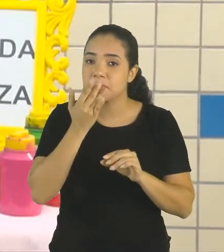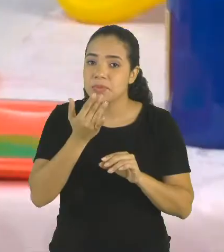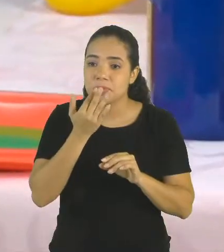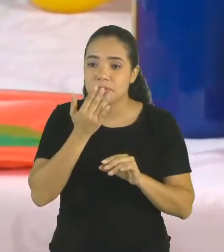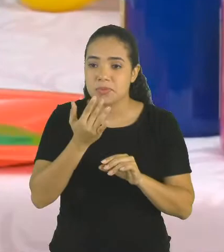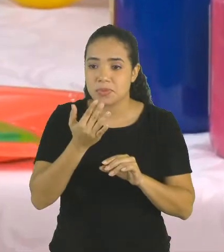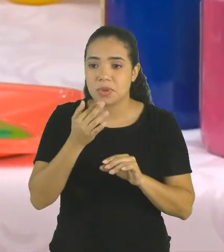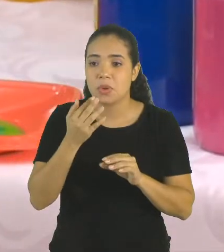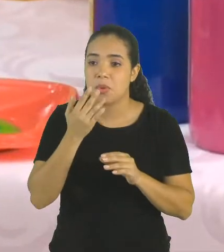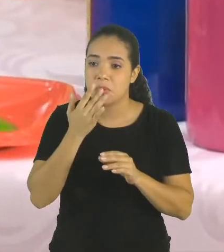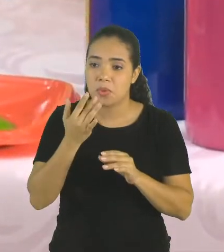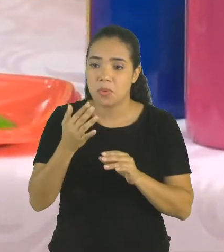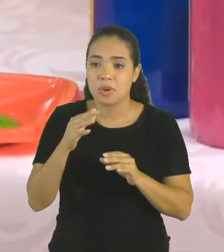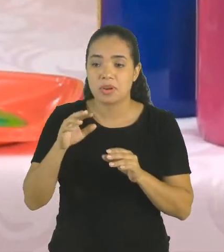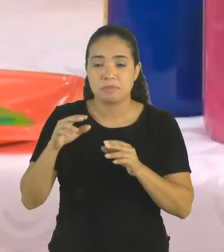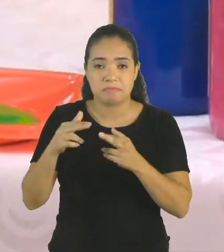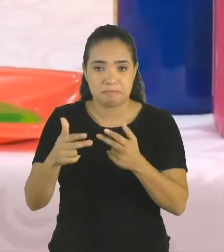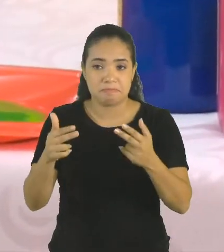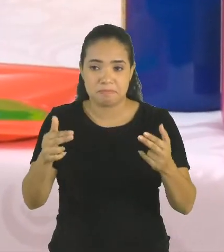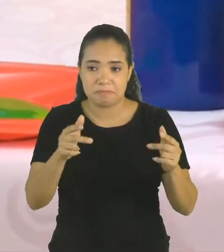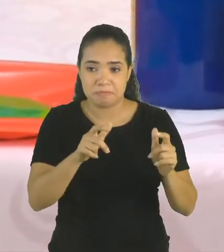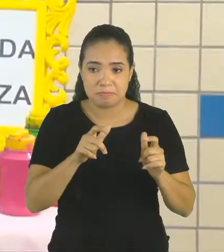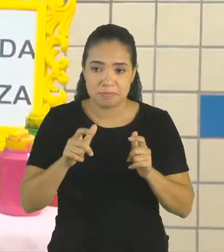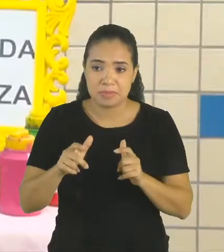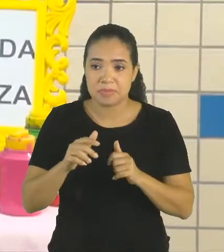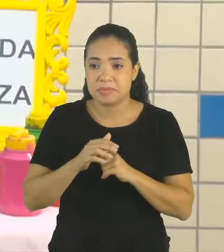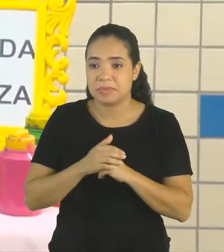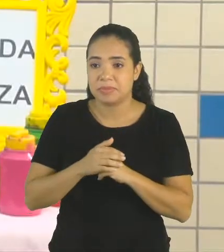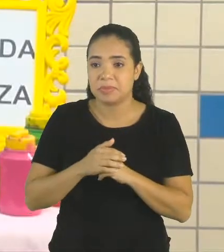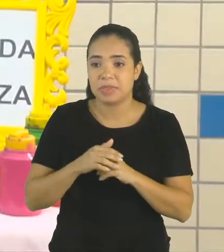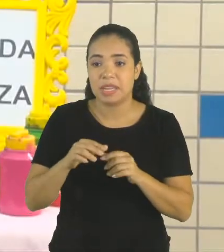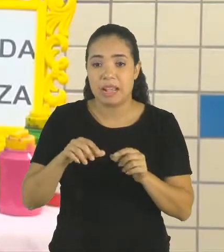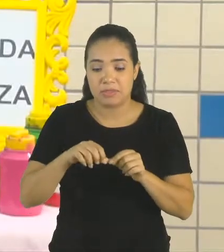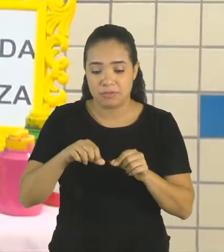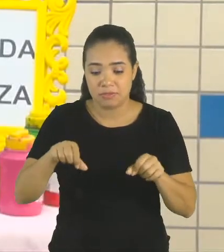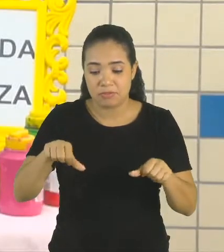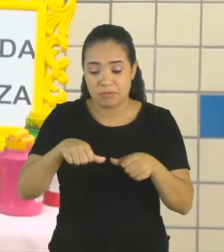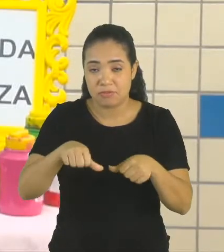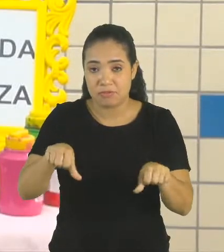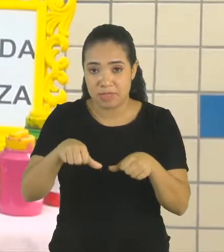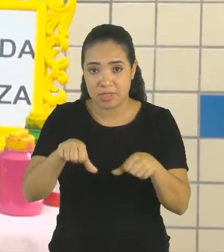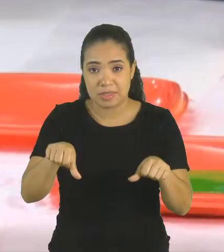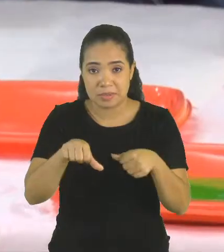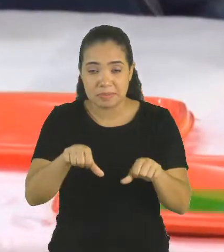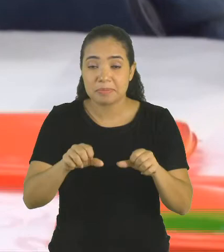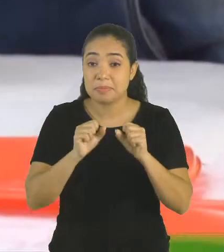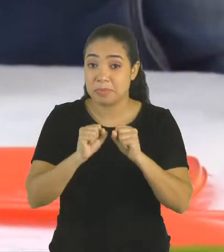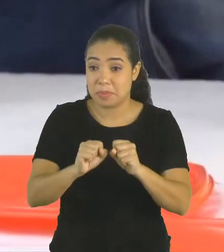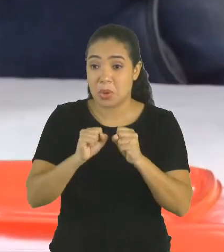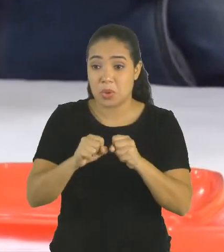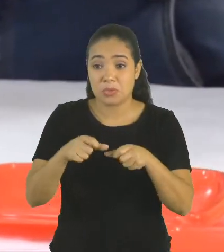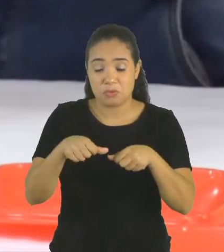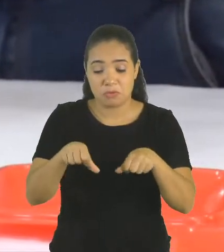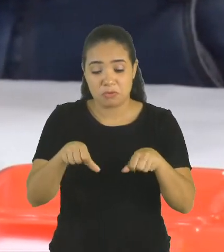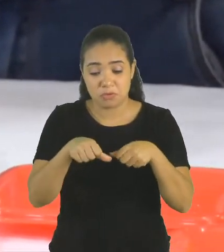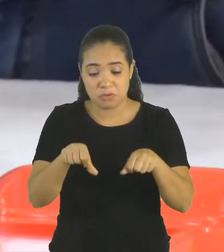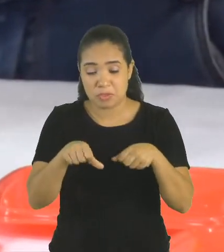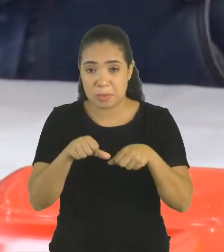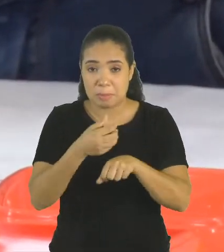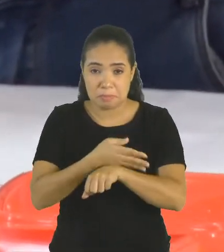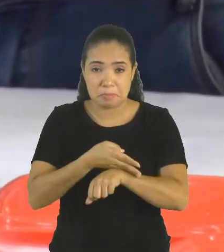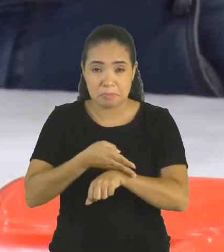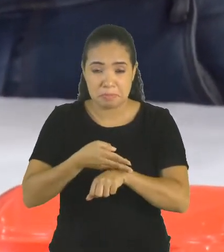de várias cores, fita adesiva, pode ser essa fita crepe